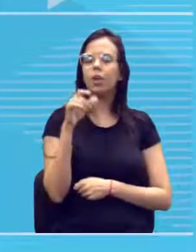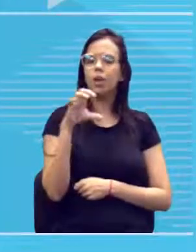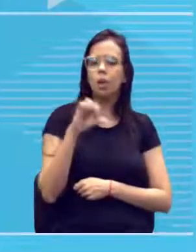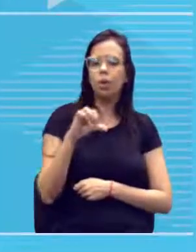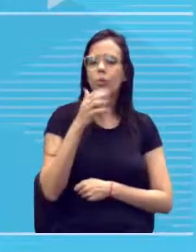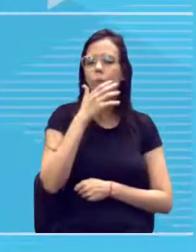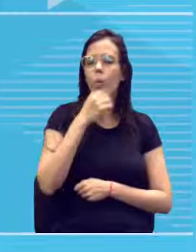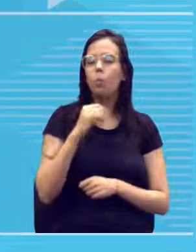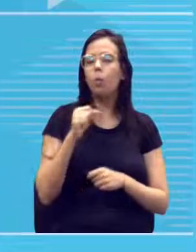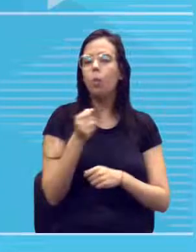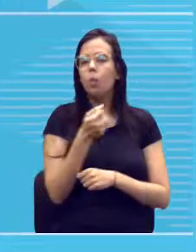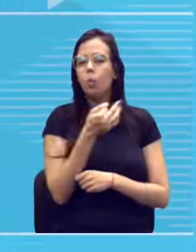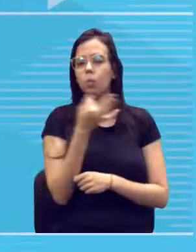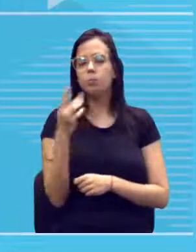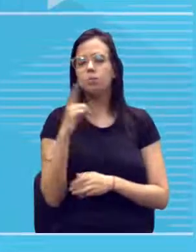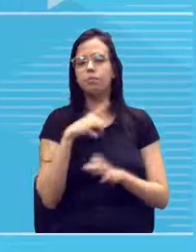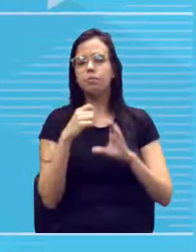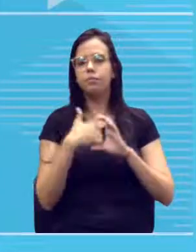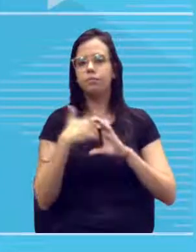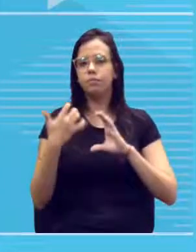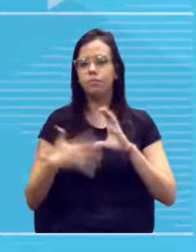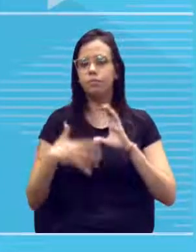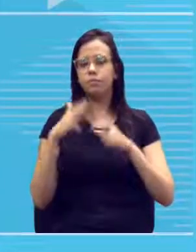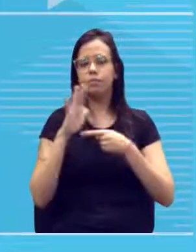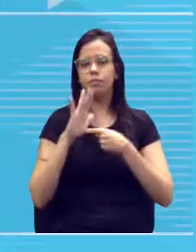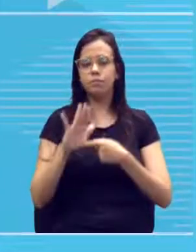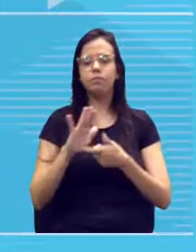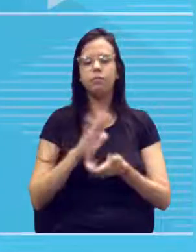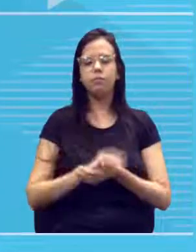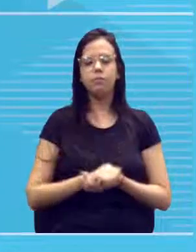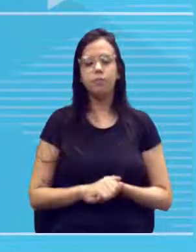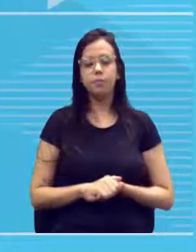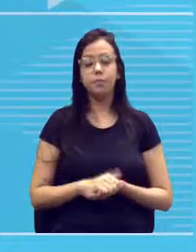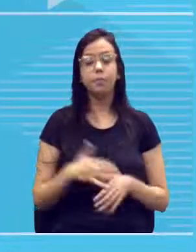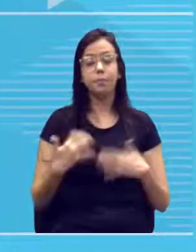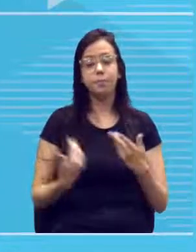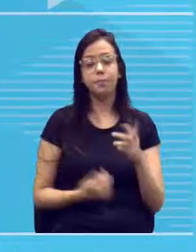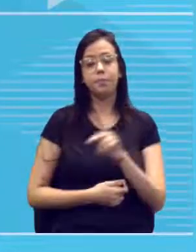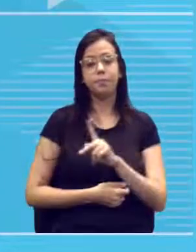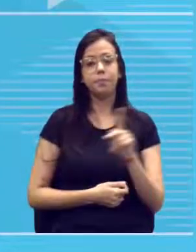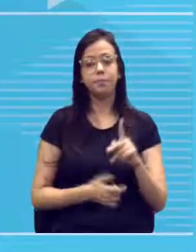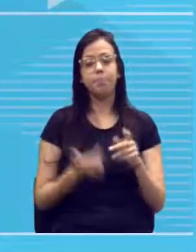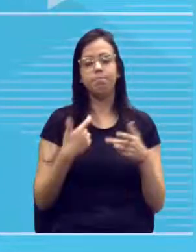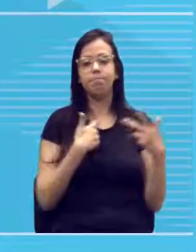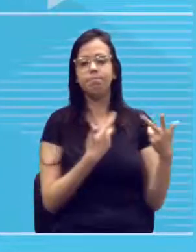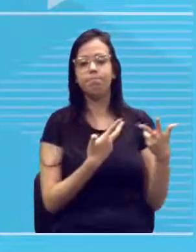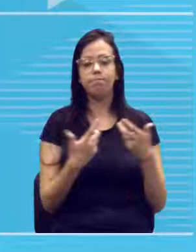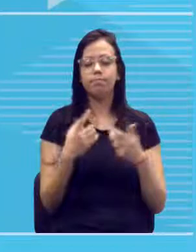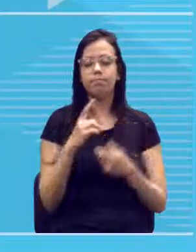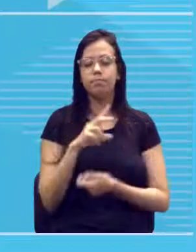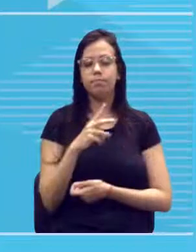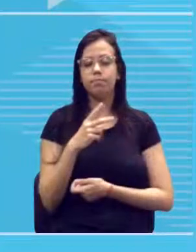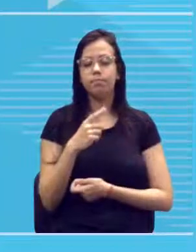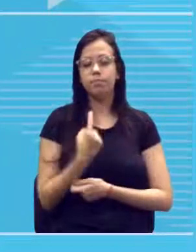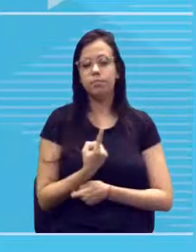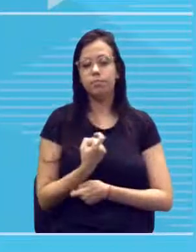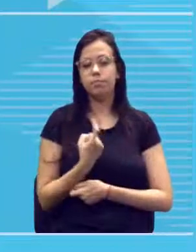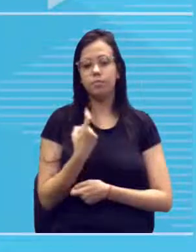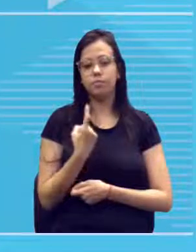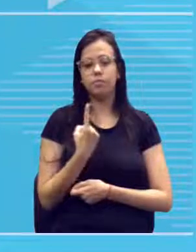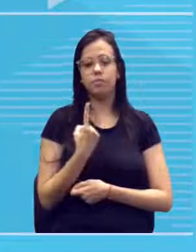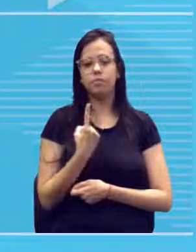aí têm a característica manifestada? Ah, professor. Estou observando que apenas um